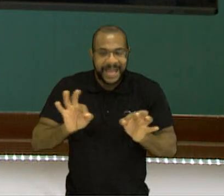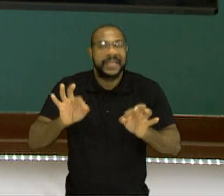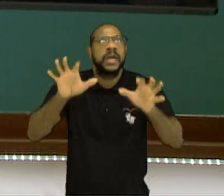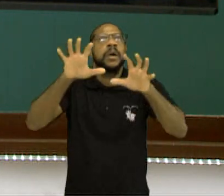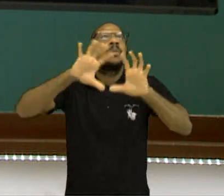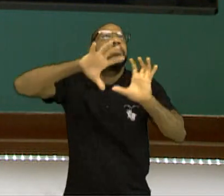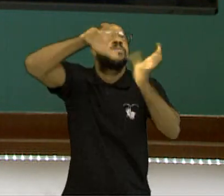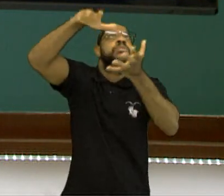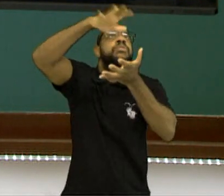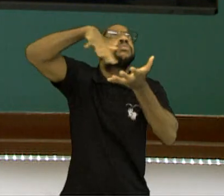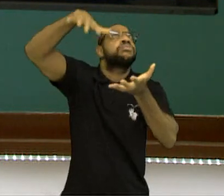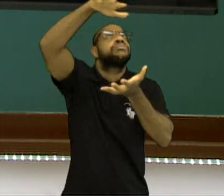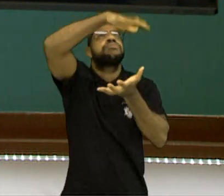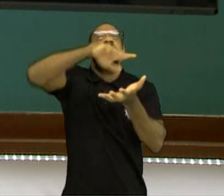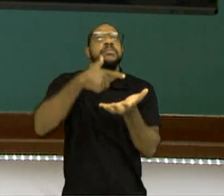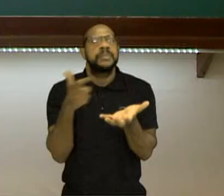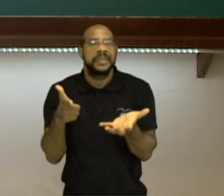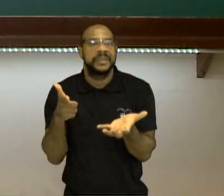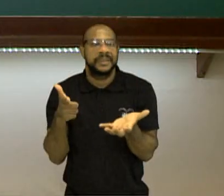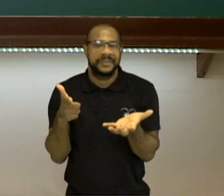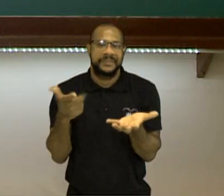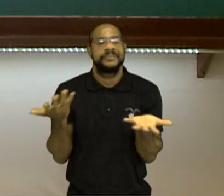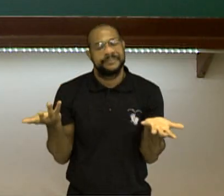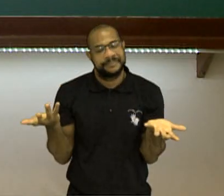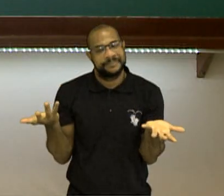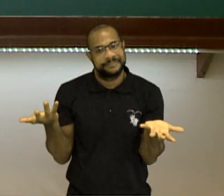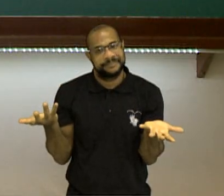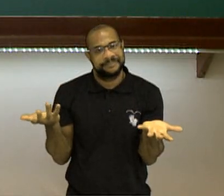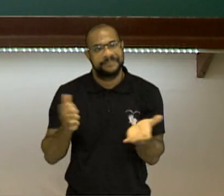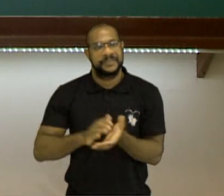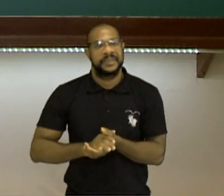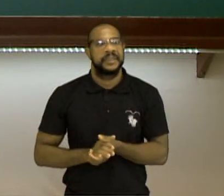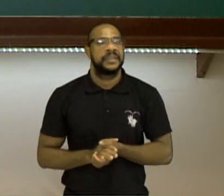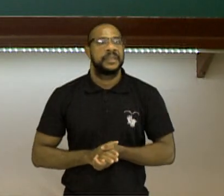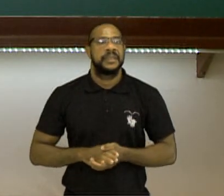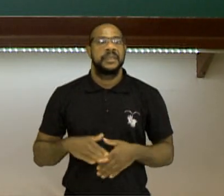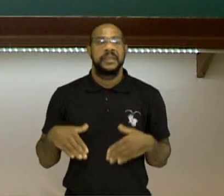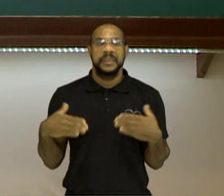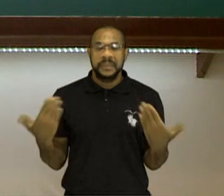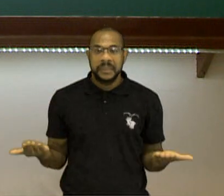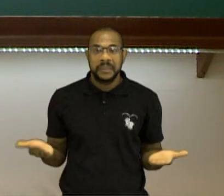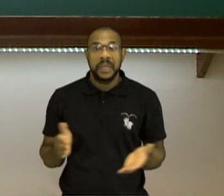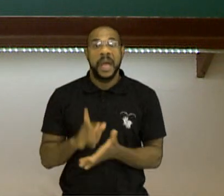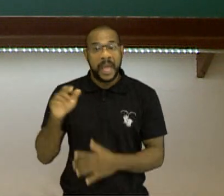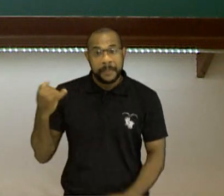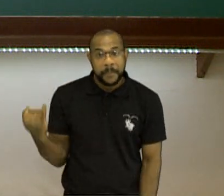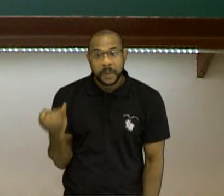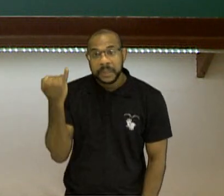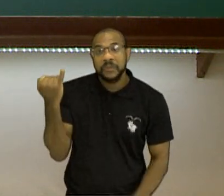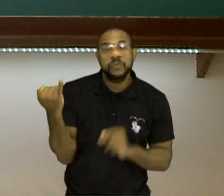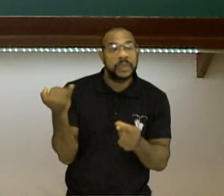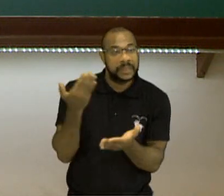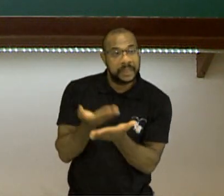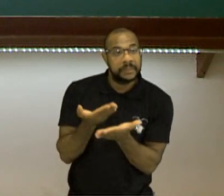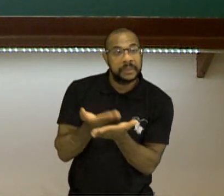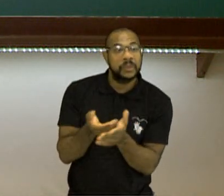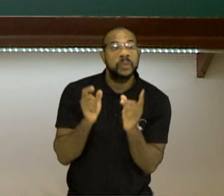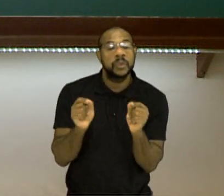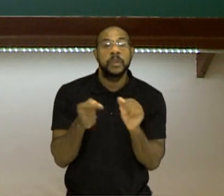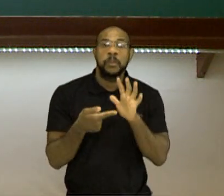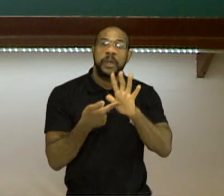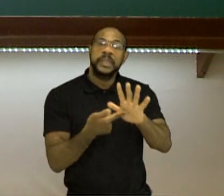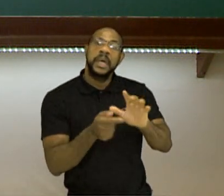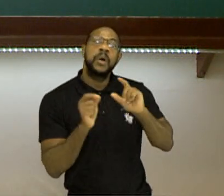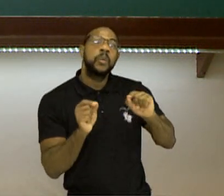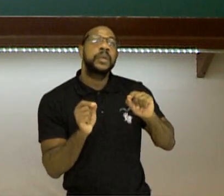gente poderia dizer que não tem nenhuma onda se transferindo, né? Muito importante também nessa aula é mostrar